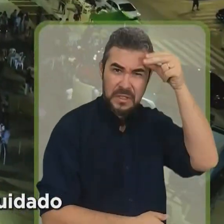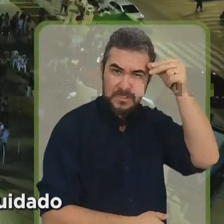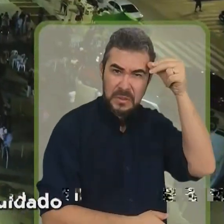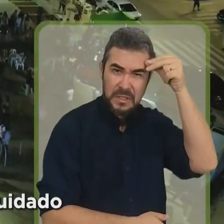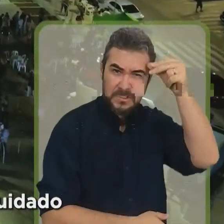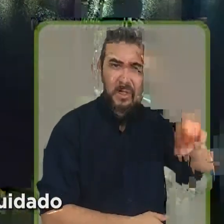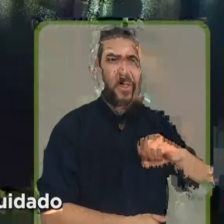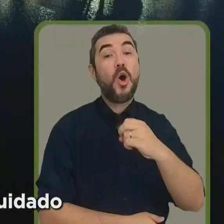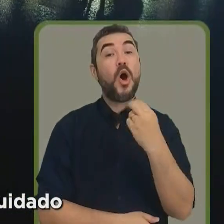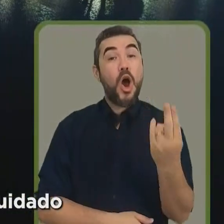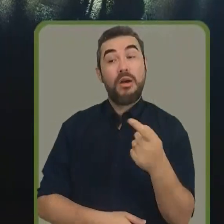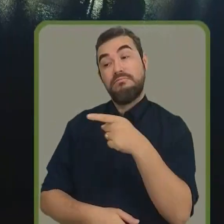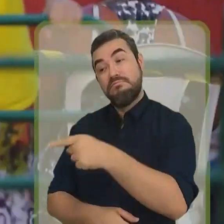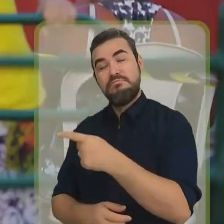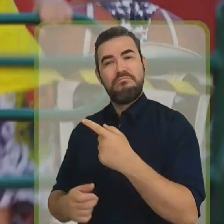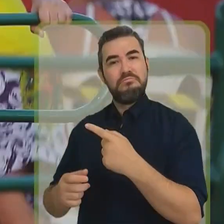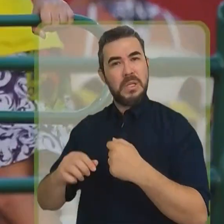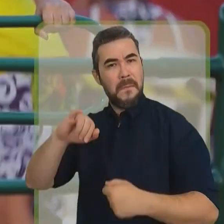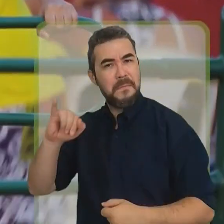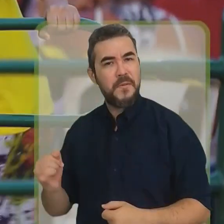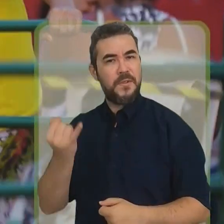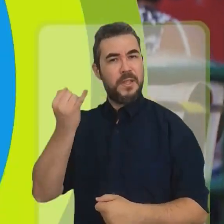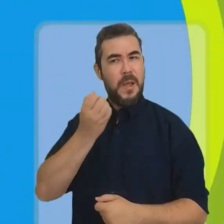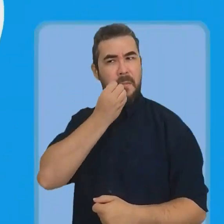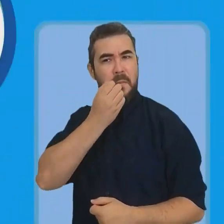oportunidades e cuidado com o povo?